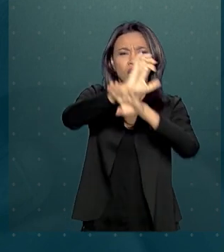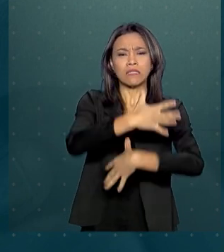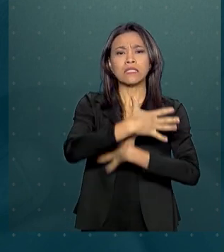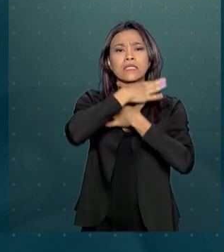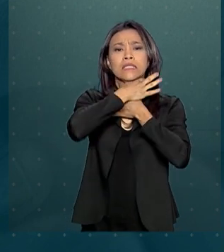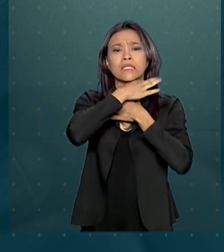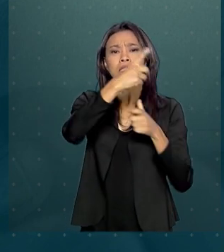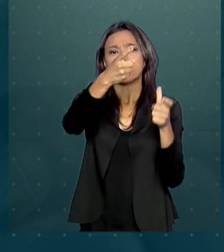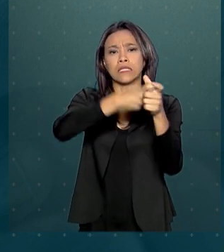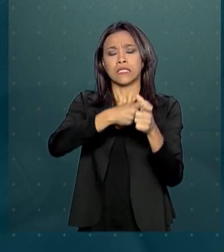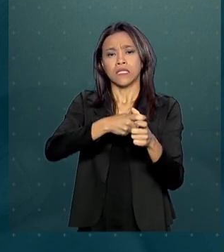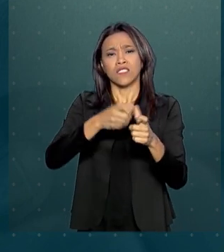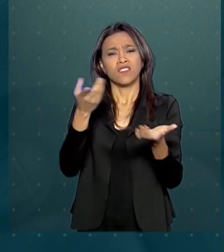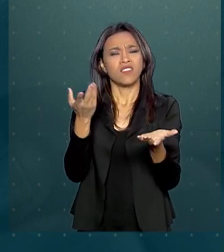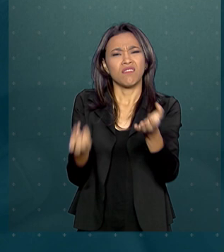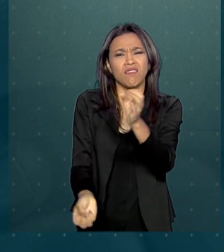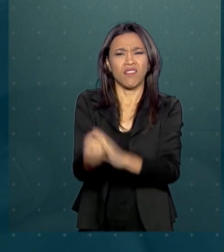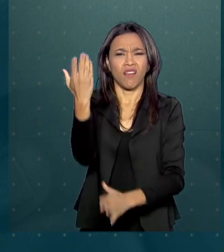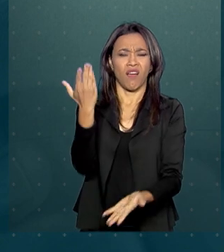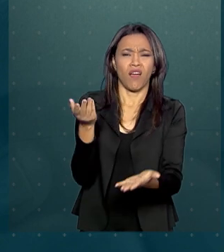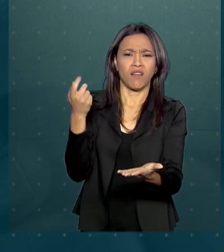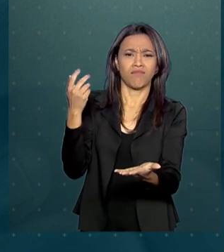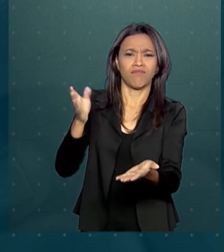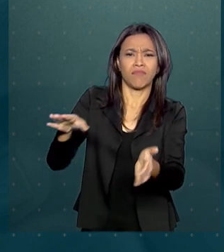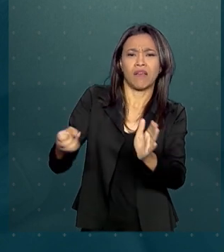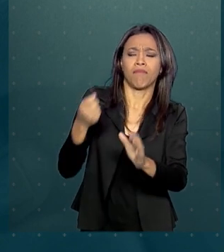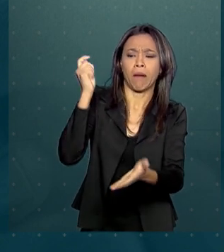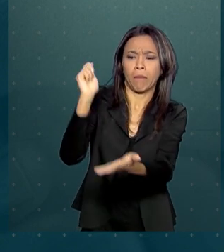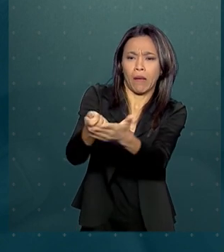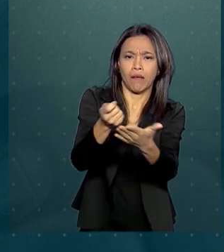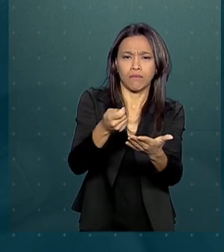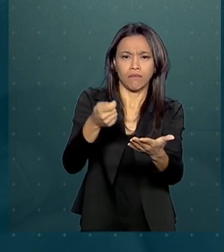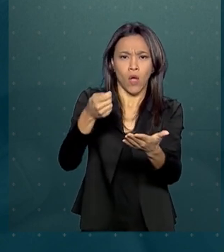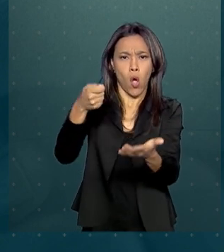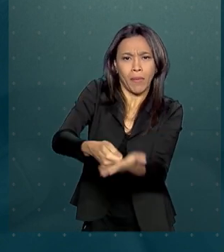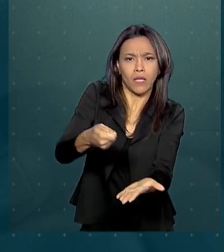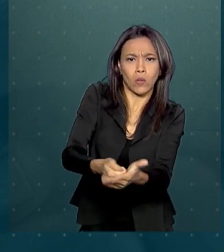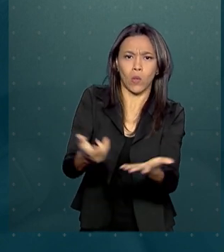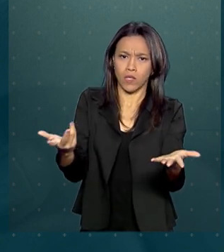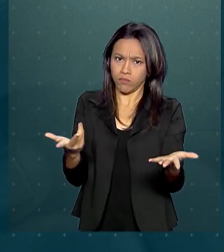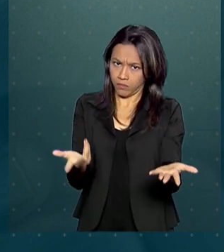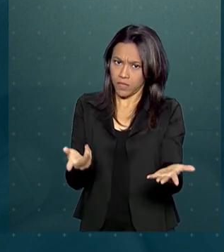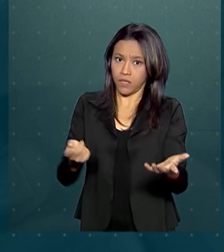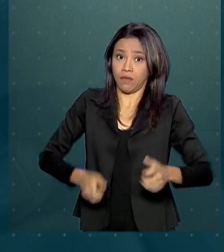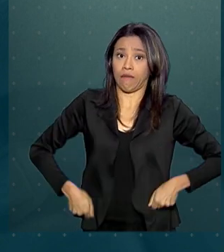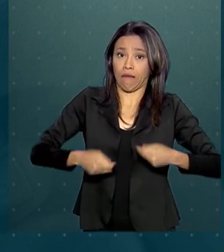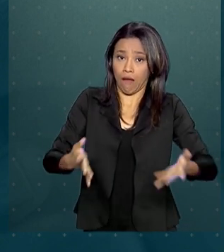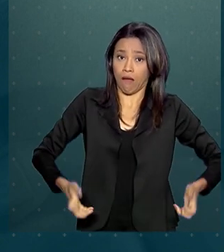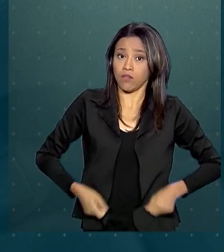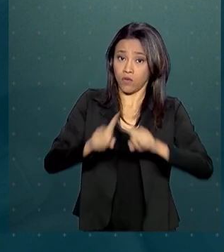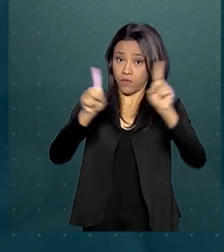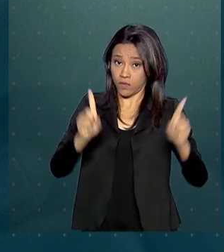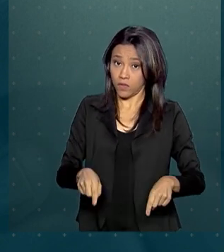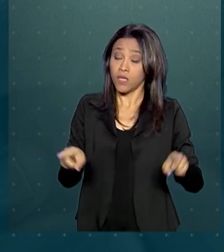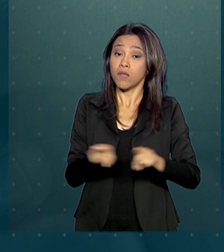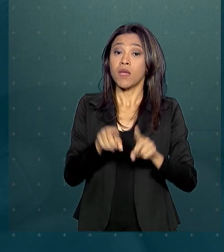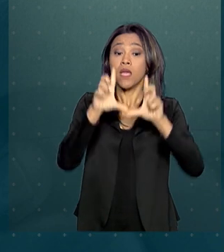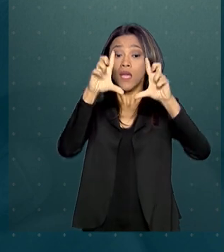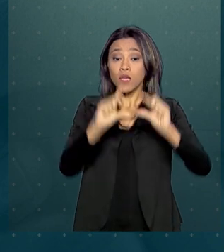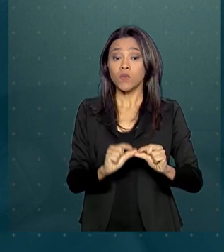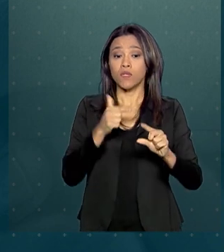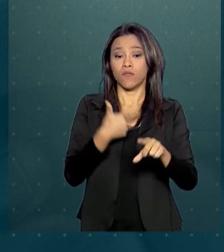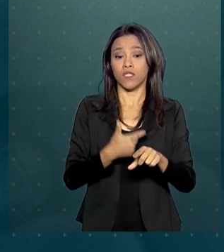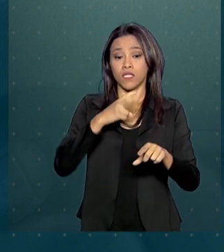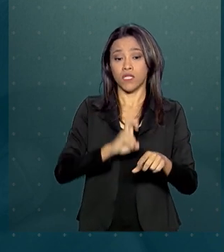criarem despesas obrigatórias e aumentarem gastos com funcionalismo, além de tornar possível a redução de até 25%